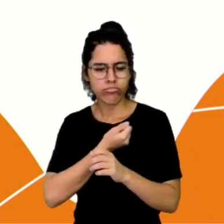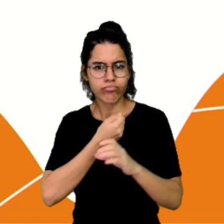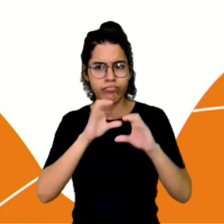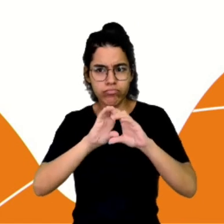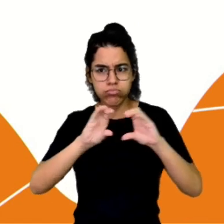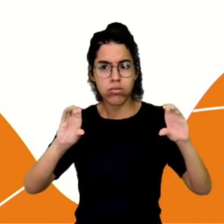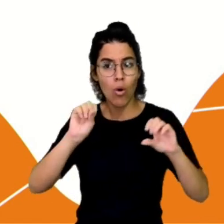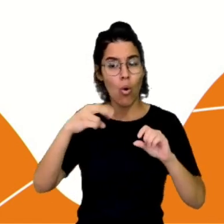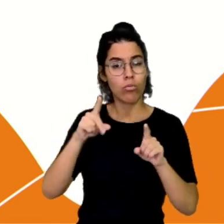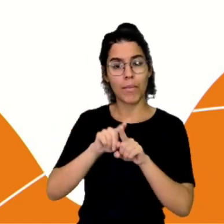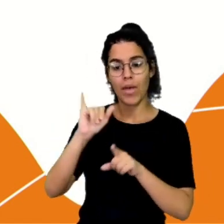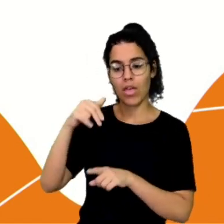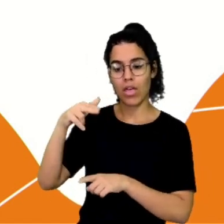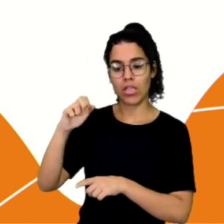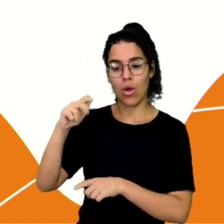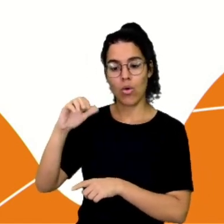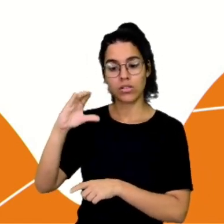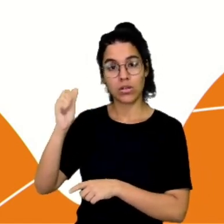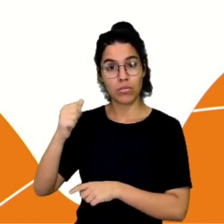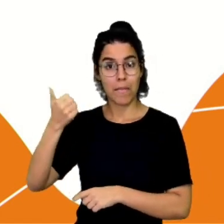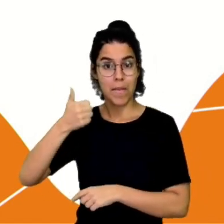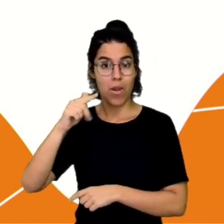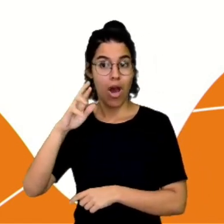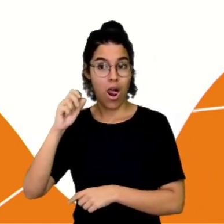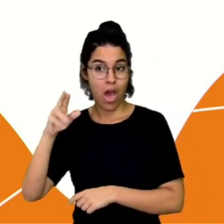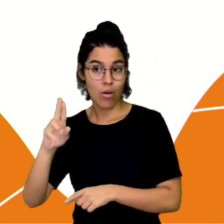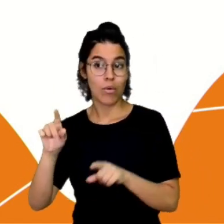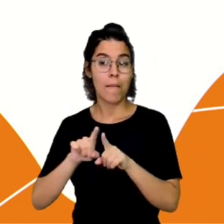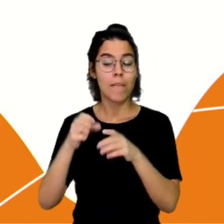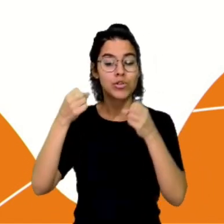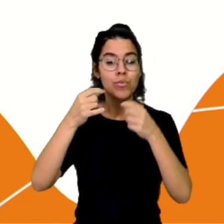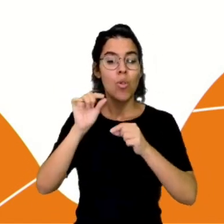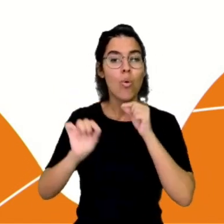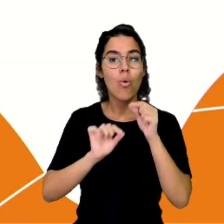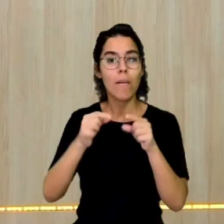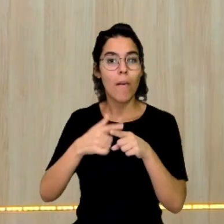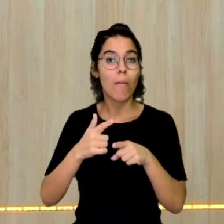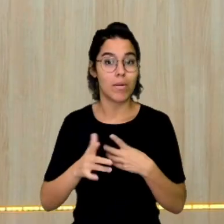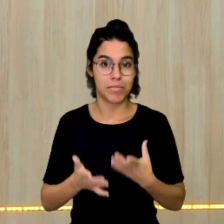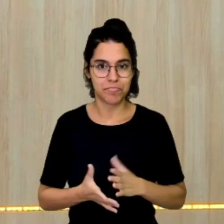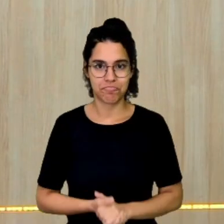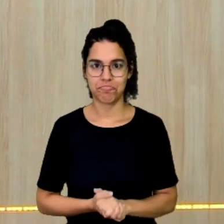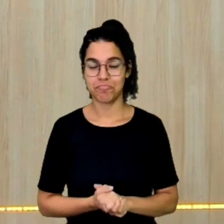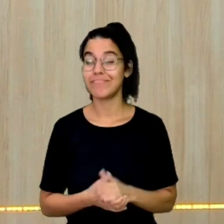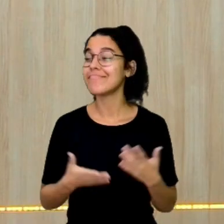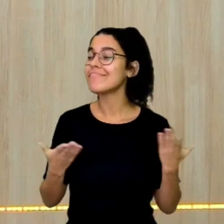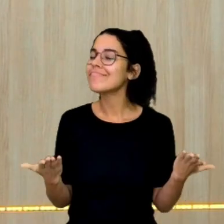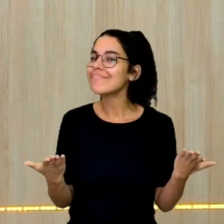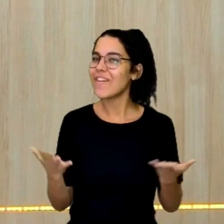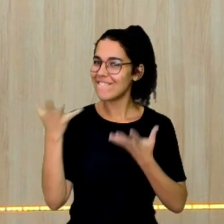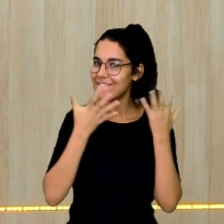ou inequação do primeiro grau que expressa um problema. Então, galera,